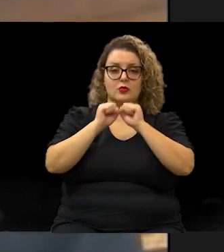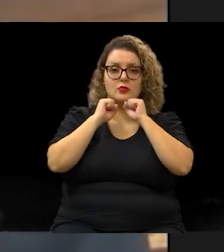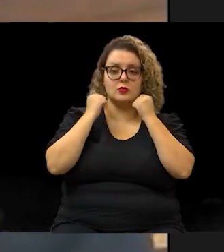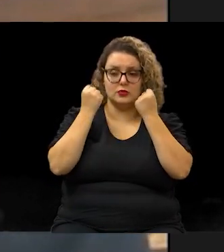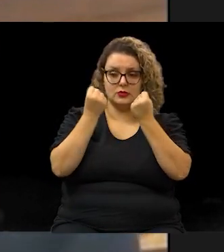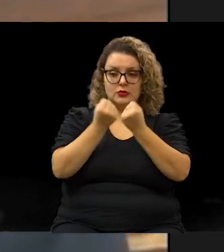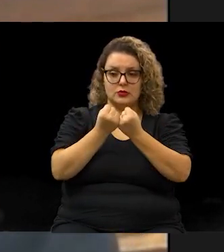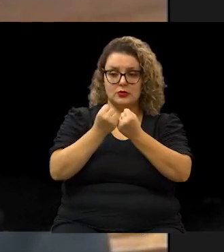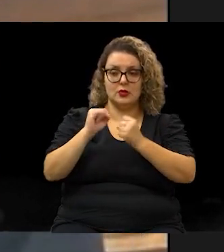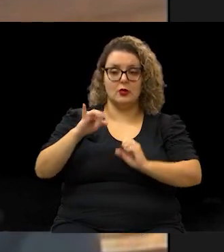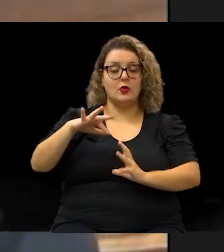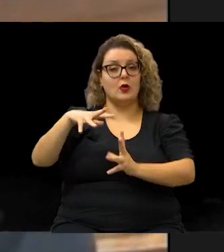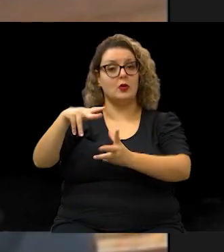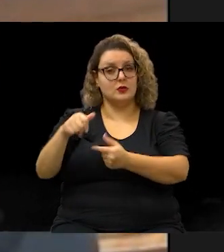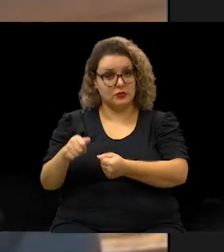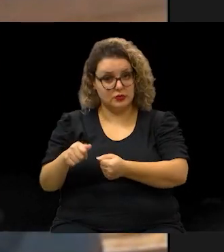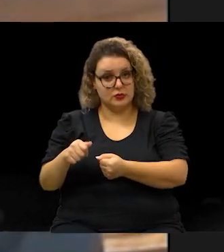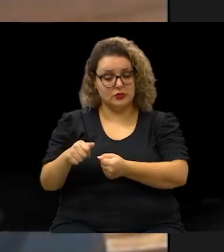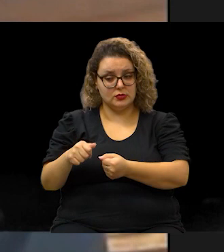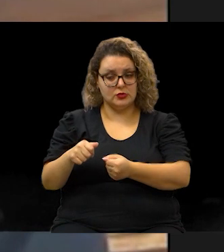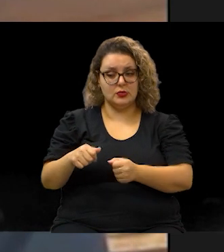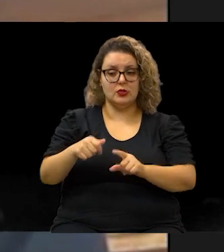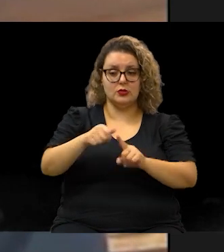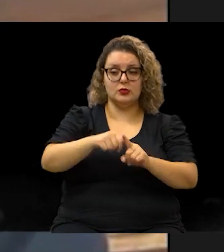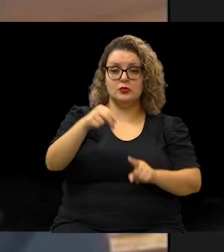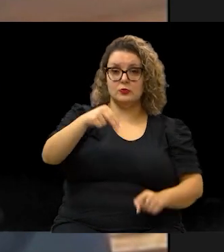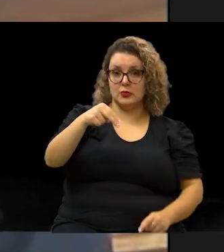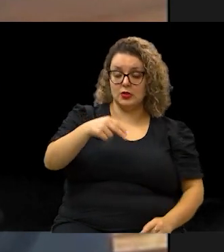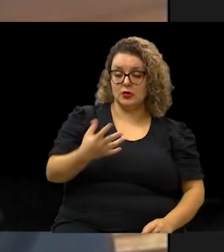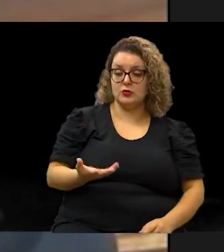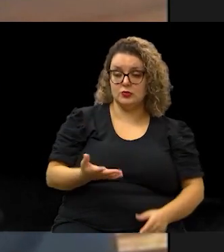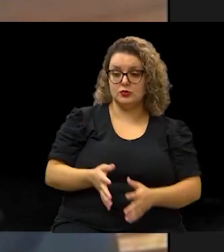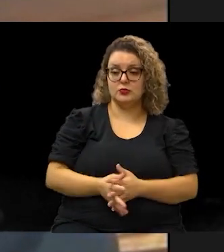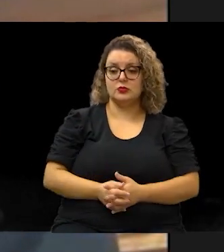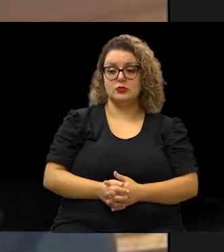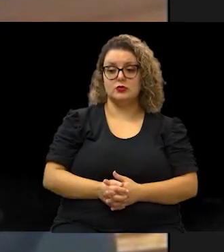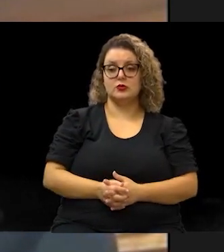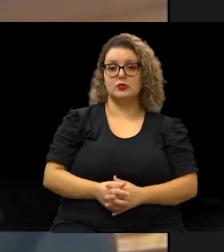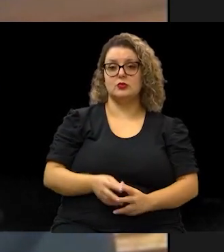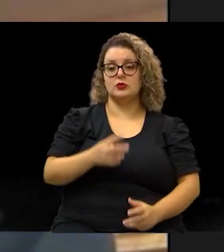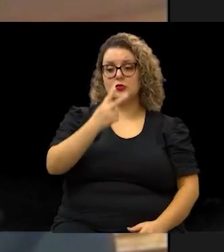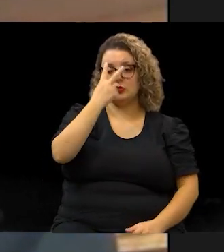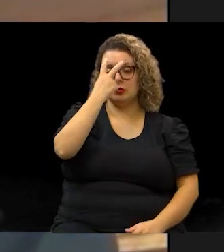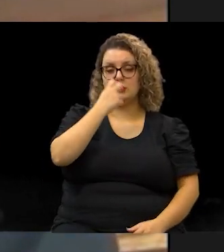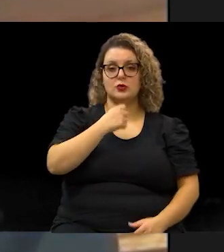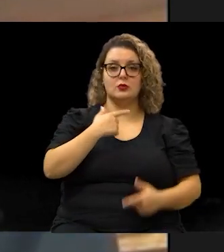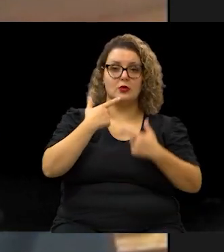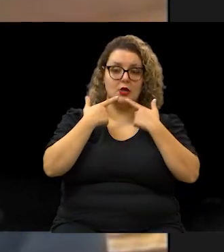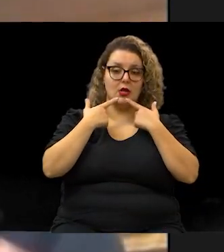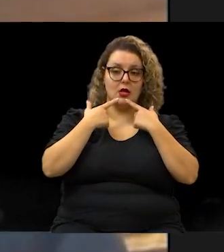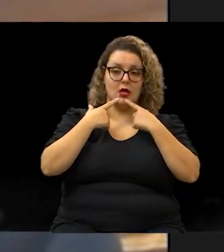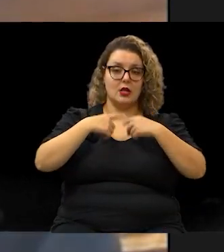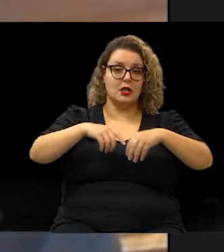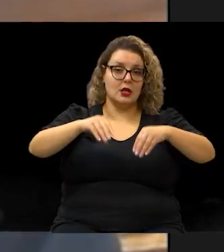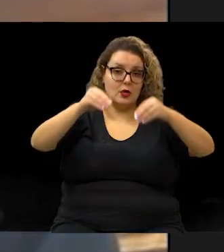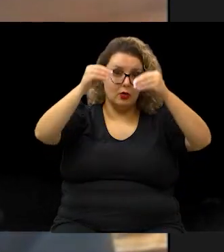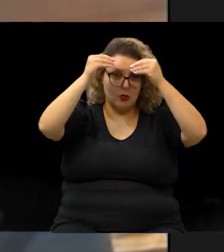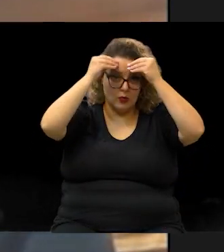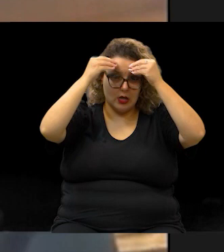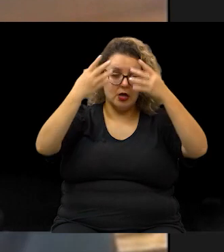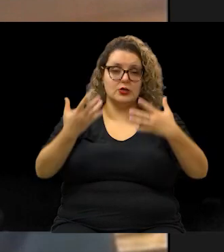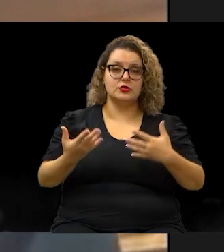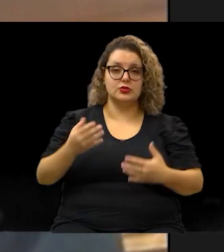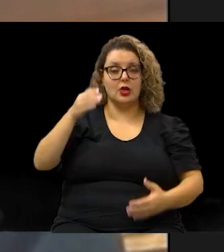internacional no mês de novembro sobre cegueira, linguagem e cognição? E em uma das